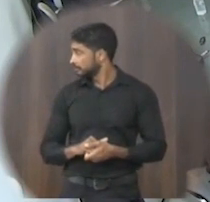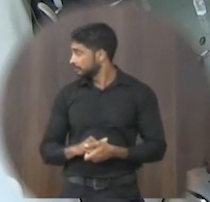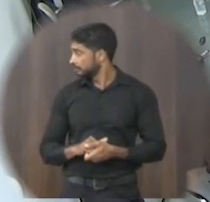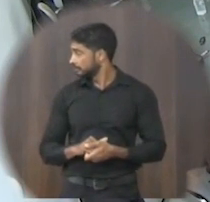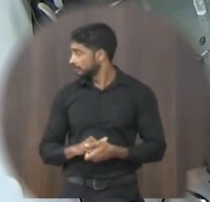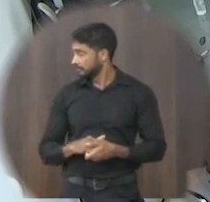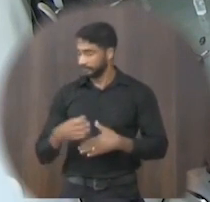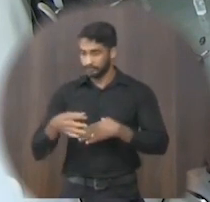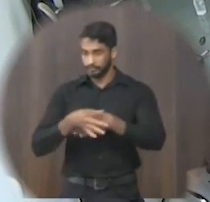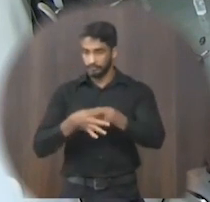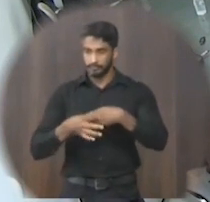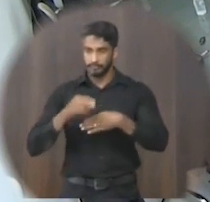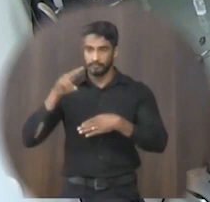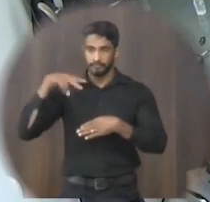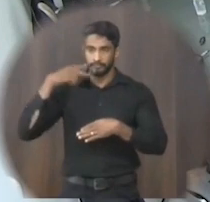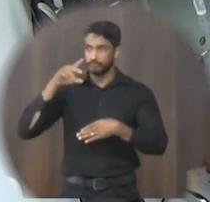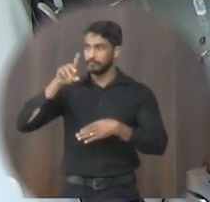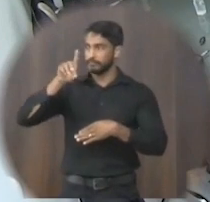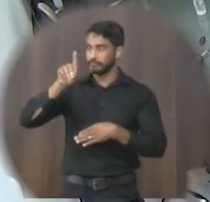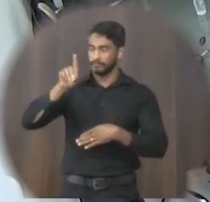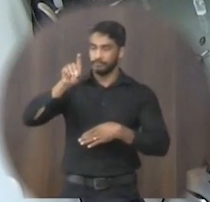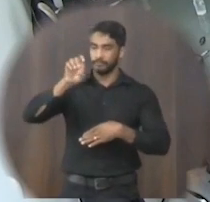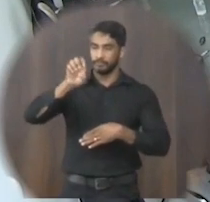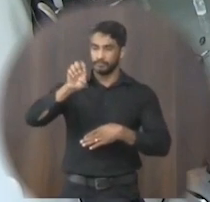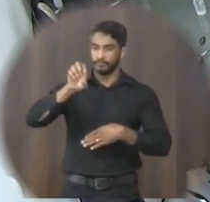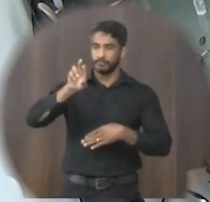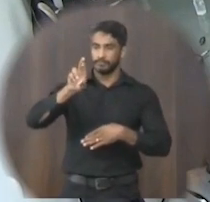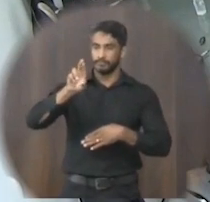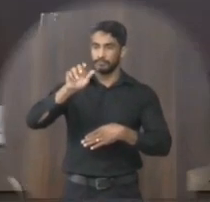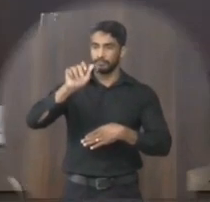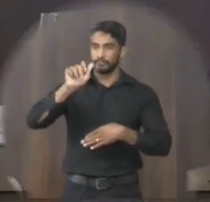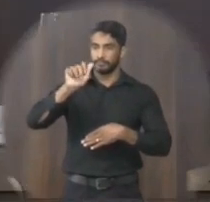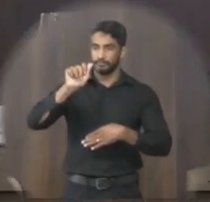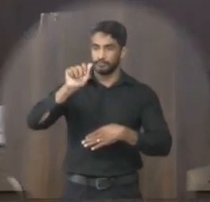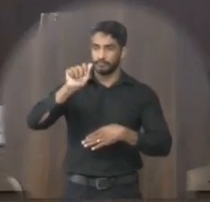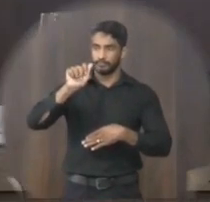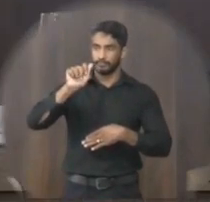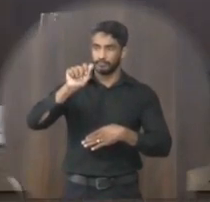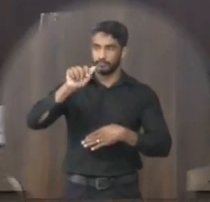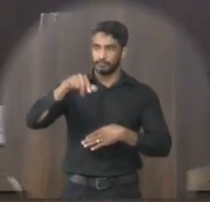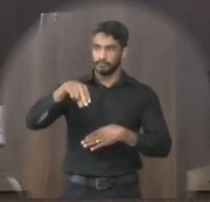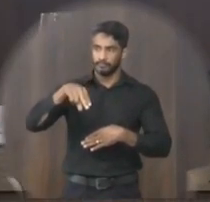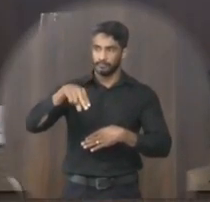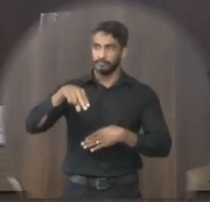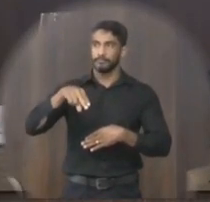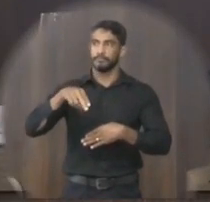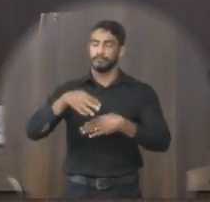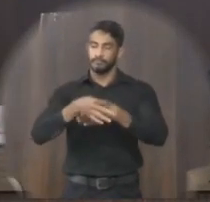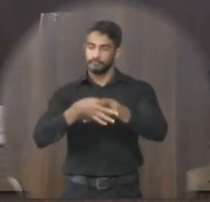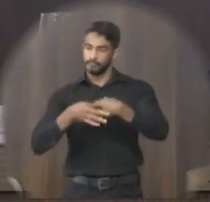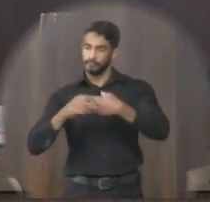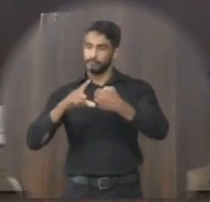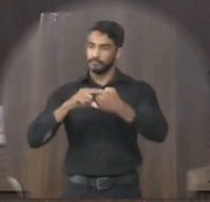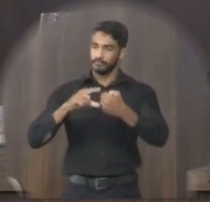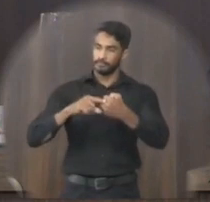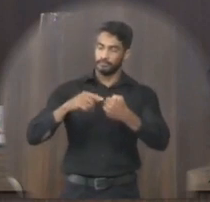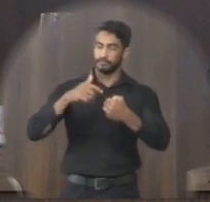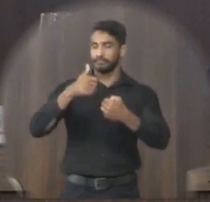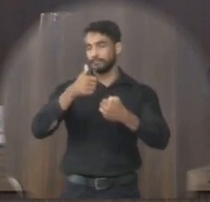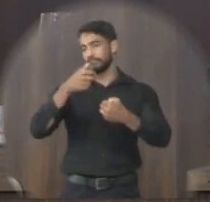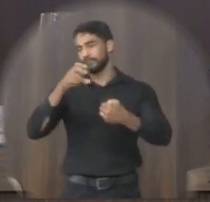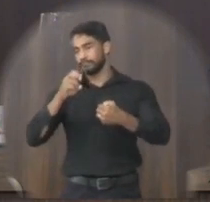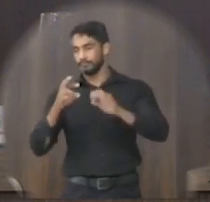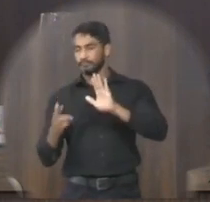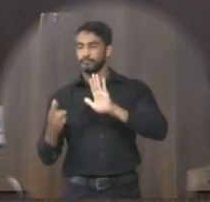autoria do vereador Derlan Miranda o vereador que subscreve nos termos do artigo 215 parágrafo 5º